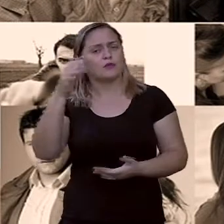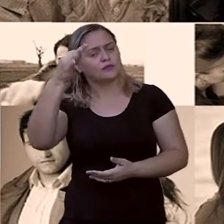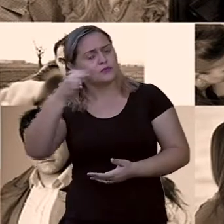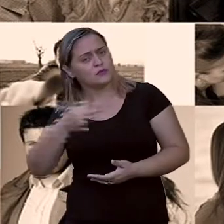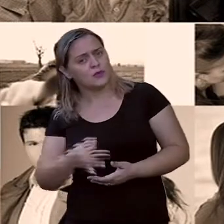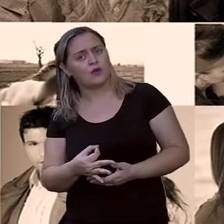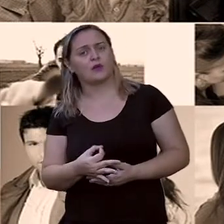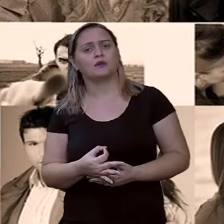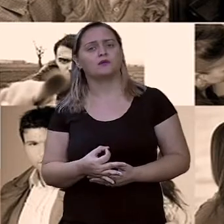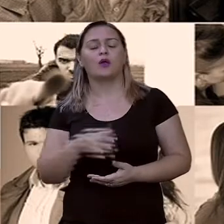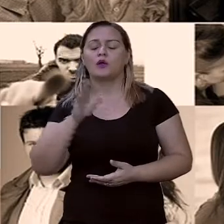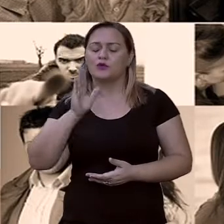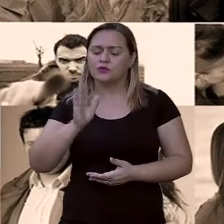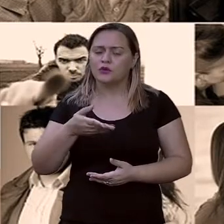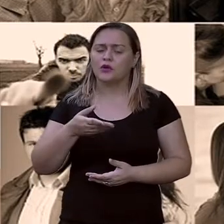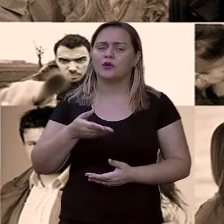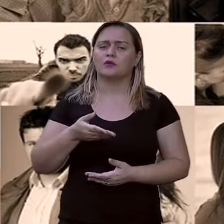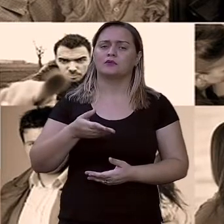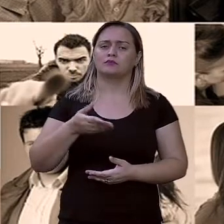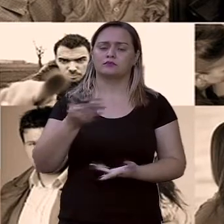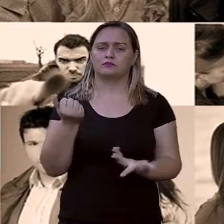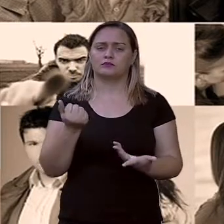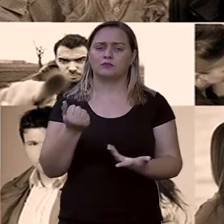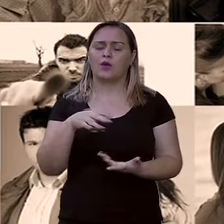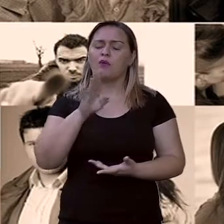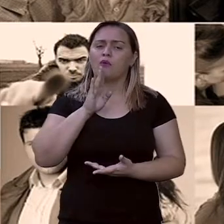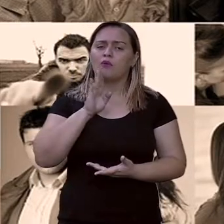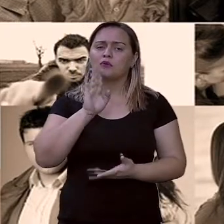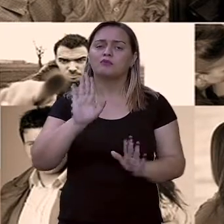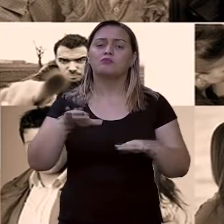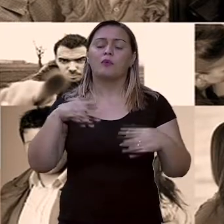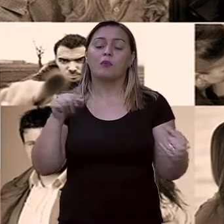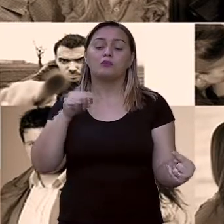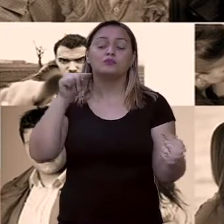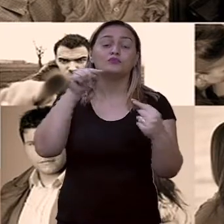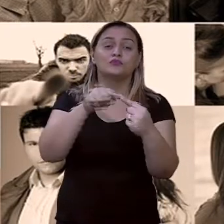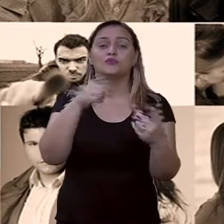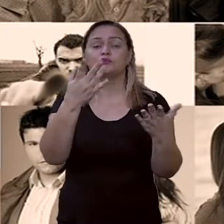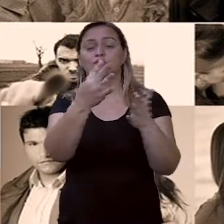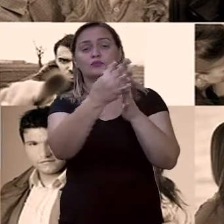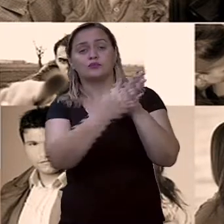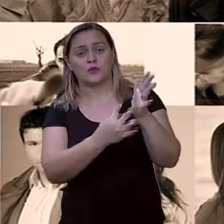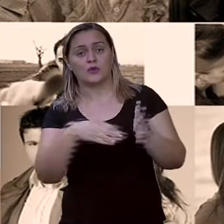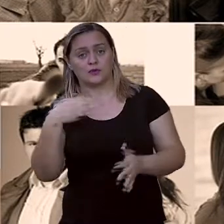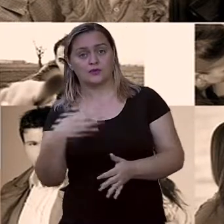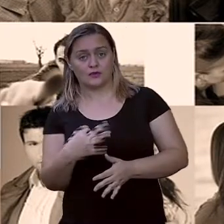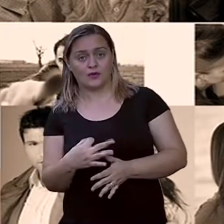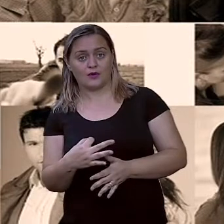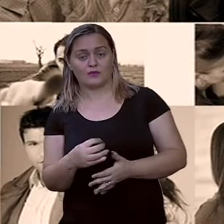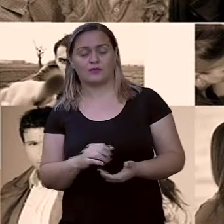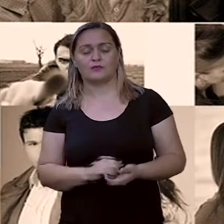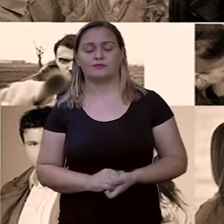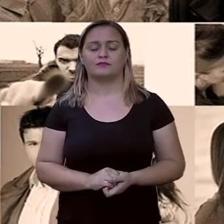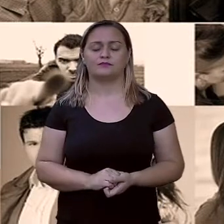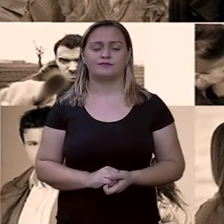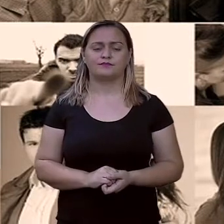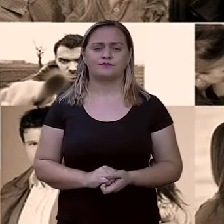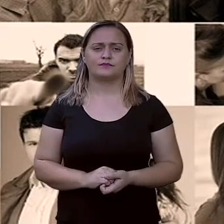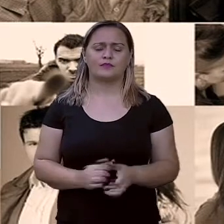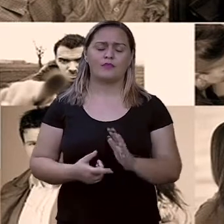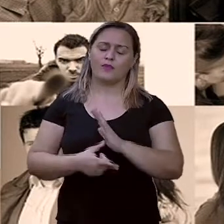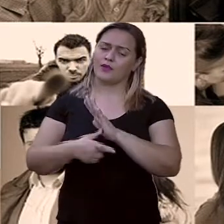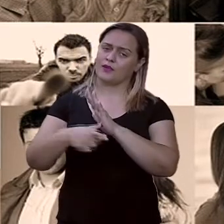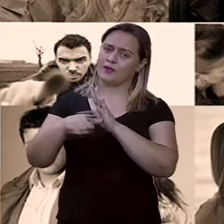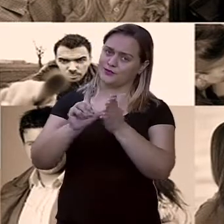objetivo do texto e o que está sendo pedido ali, não é mesmo? Agora antes de entrarmos aí no nosso assunto,